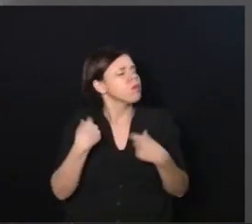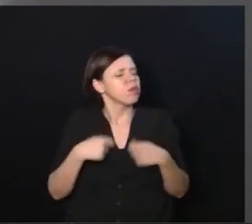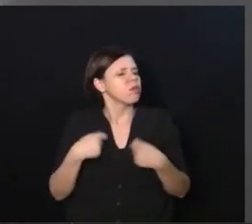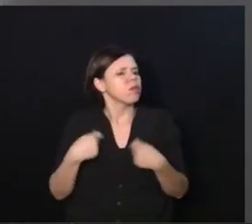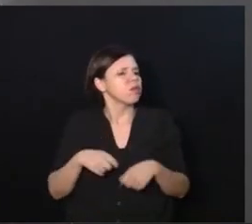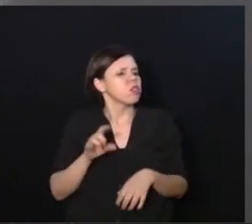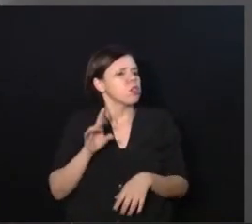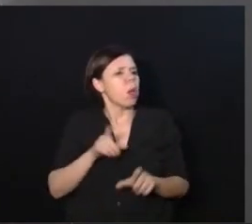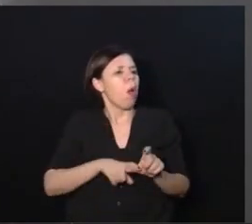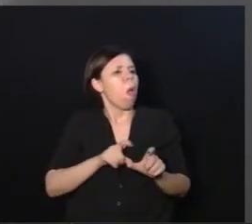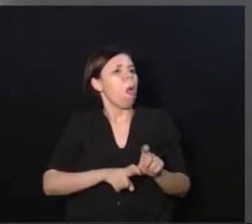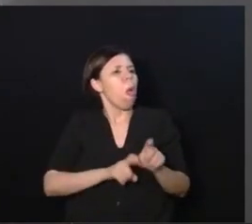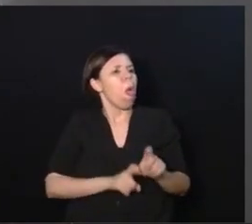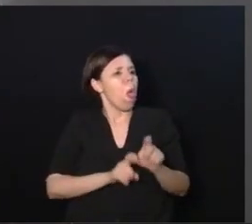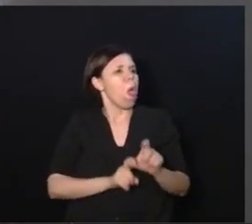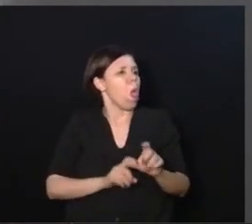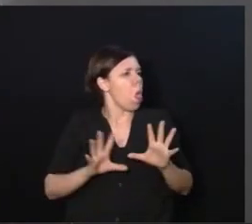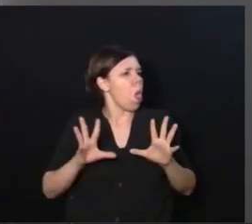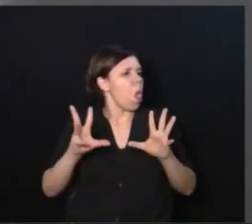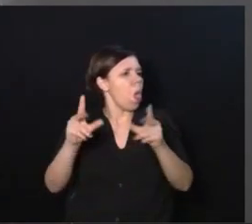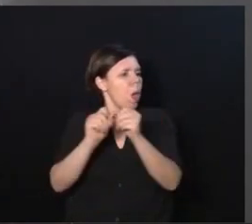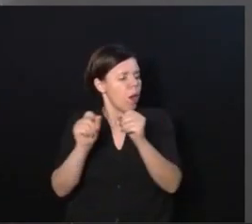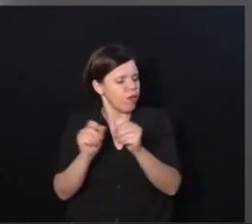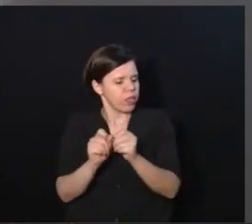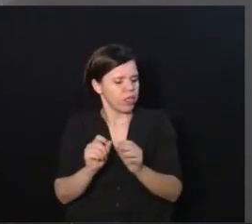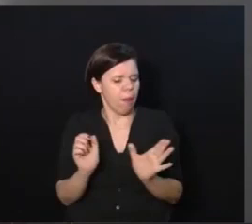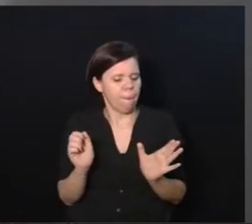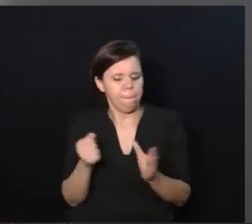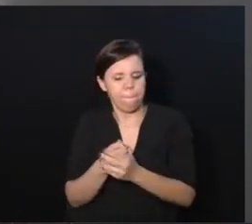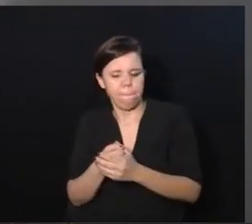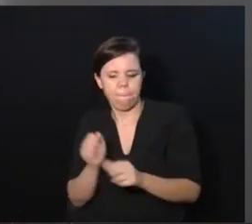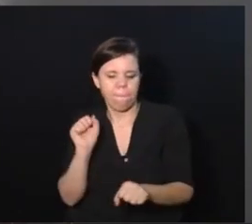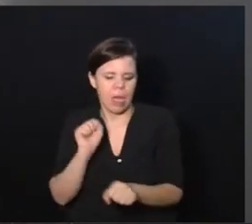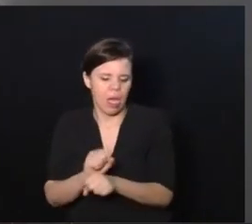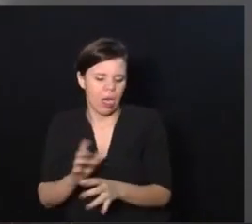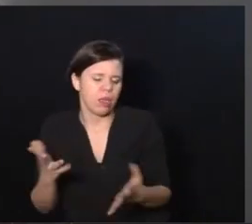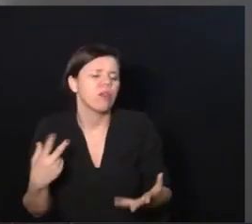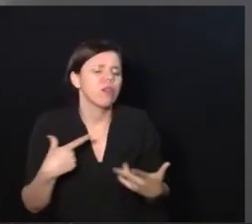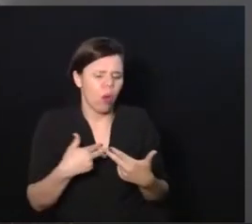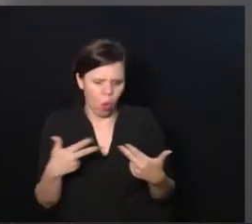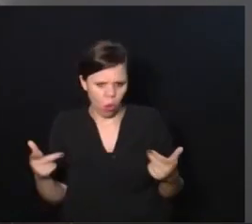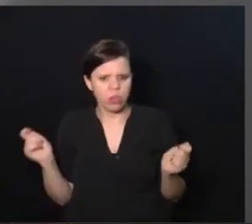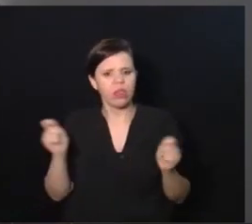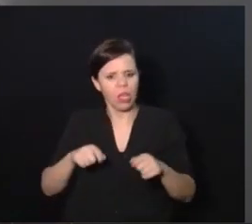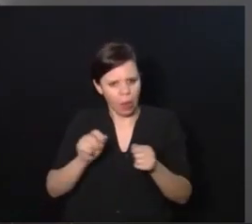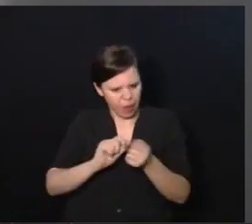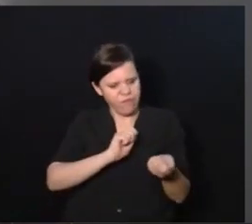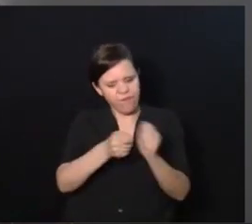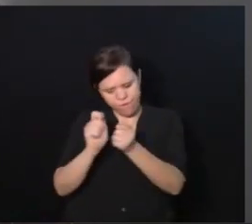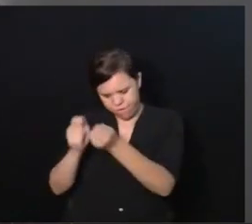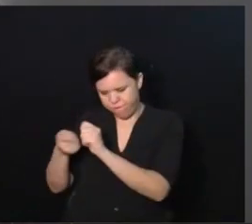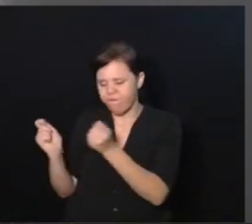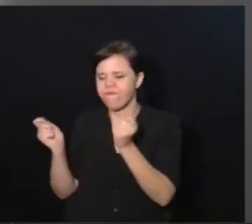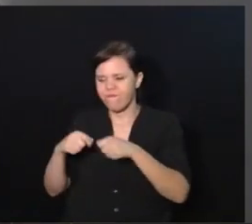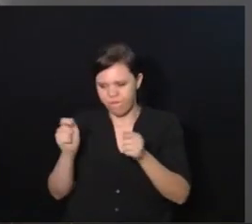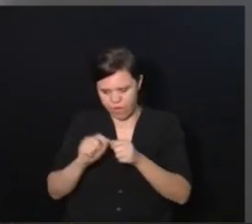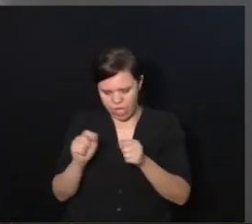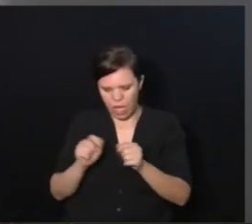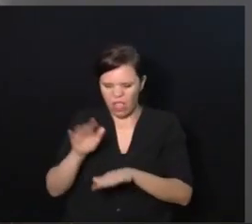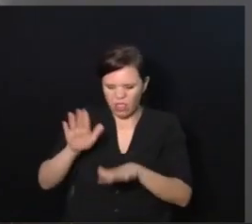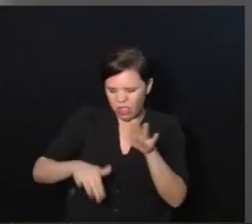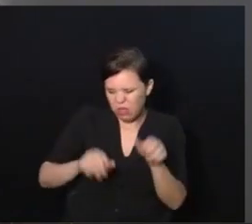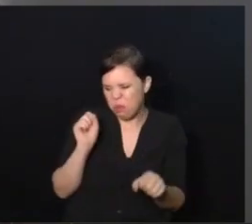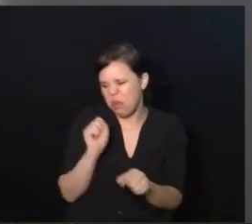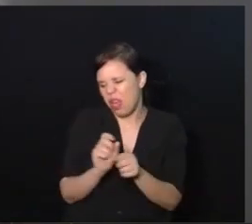ficar só restrito também a fazer todas as atividades e tudo mais. Tem muito mais coisas que a gente pode fazer e que a gente deixa de fazer